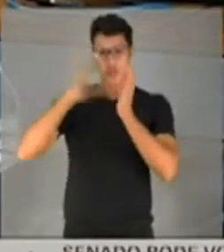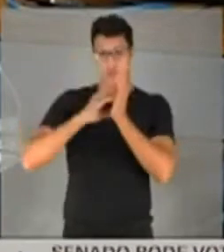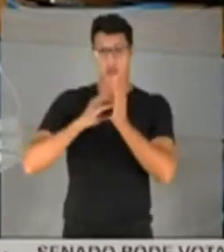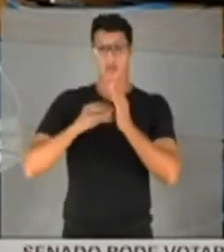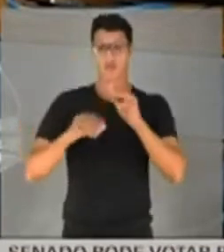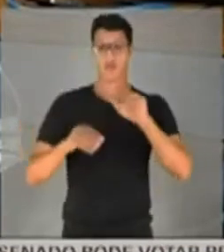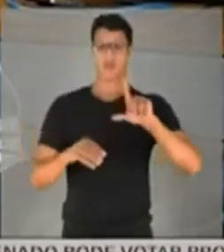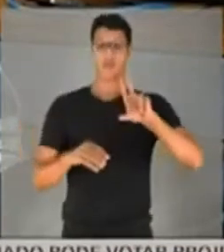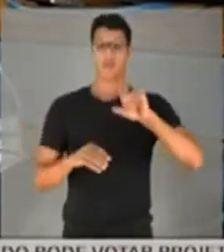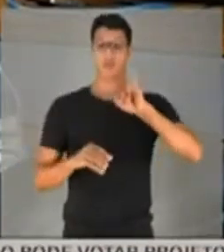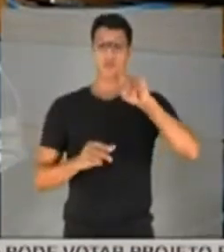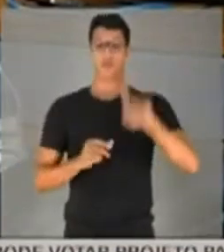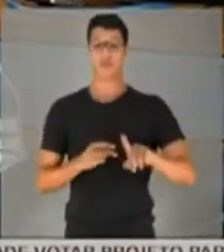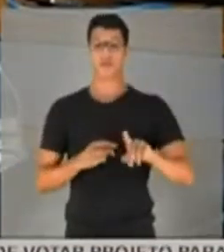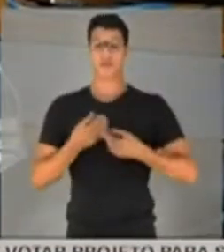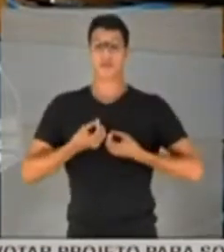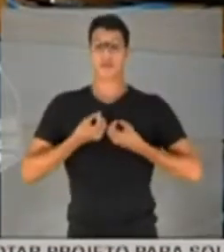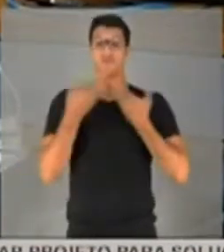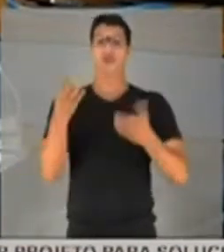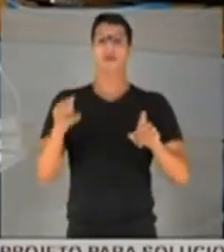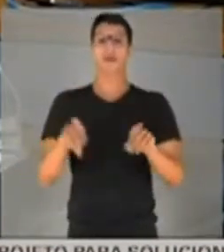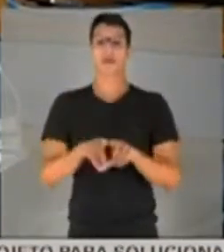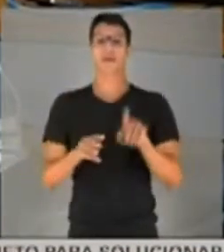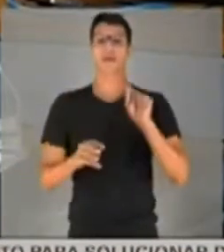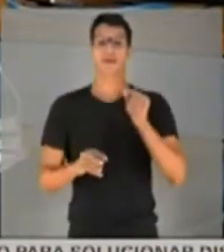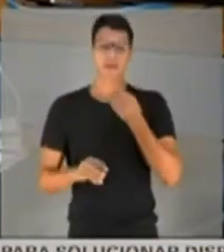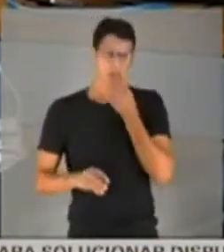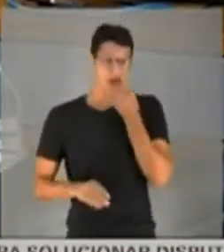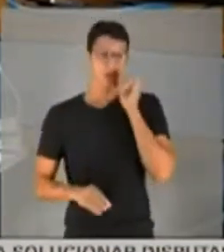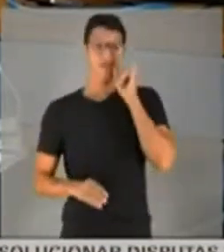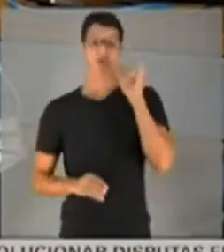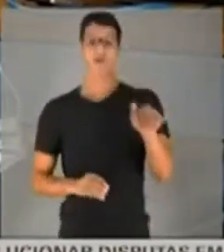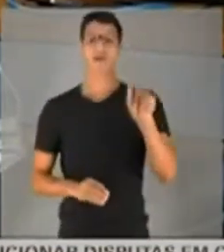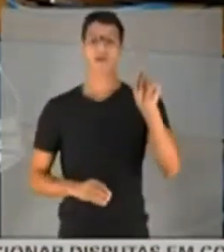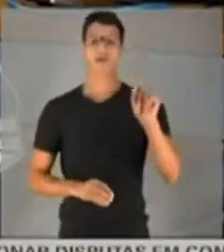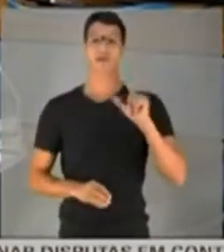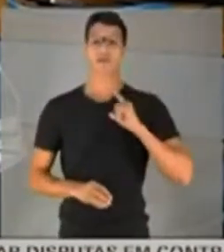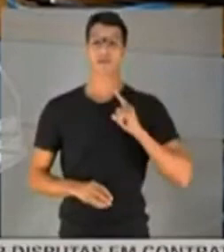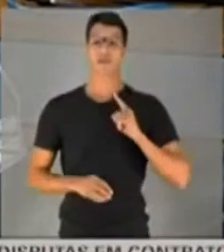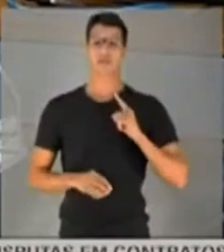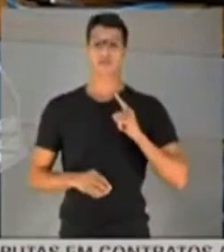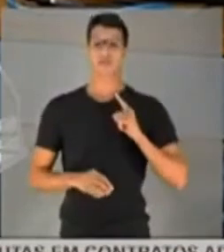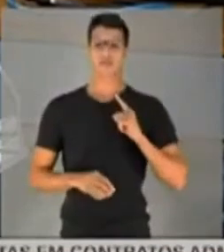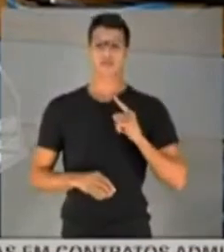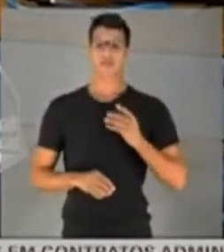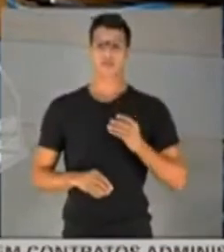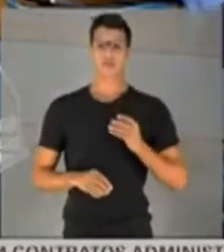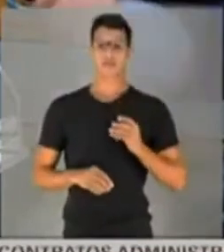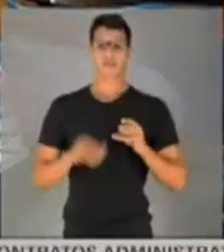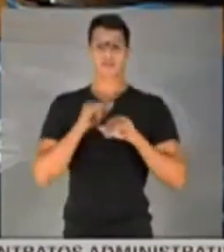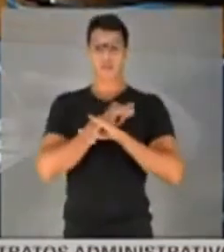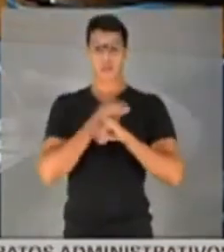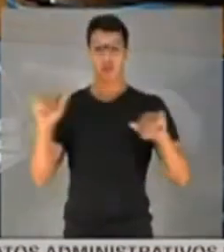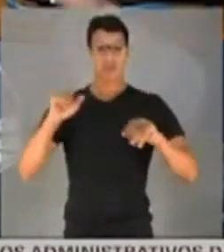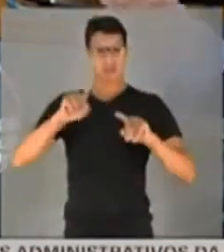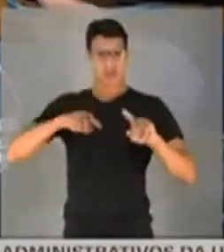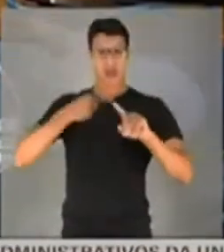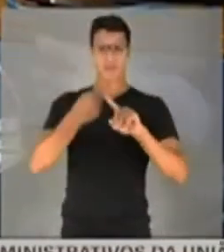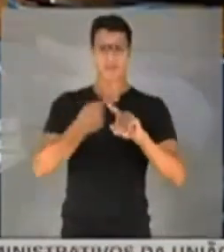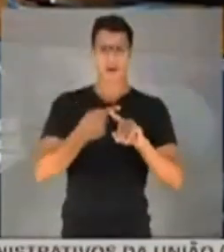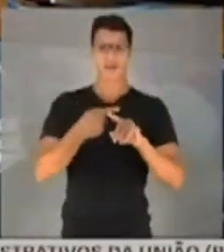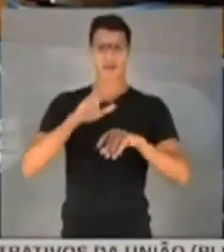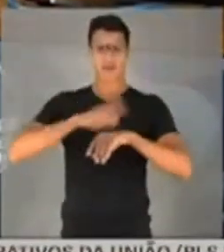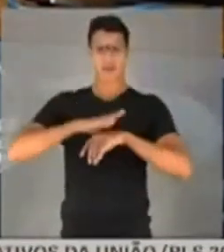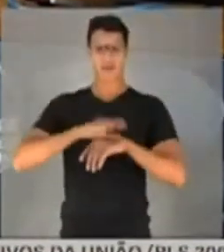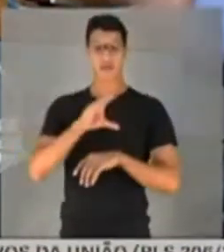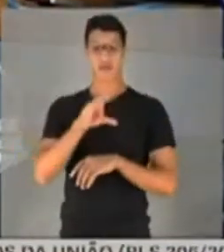Saúde, Luiz Ricardo, e informando, informando que tinha notícias a mais a